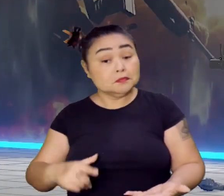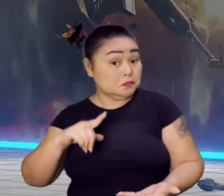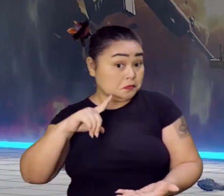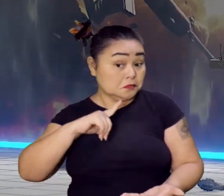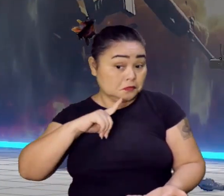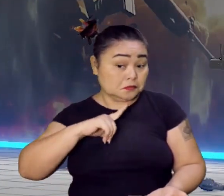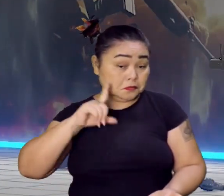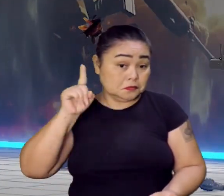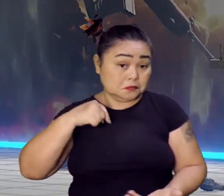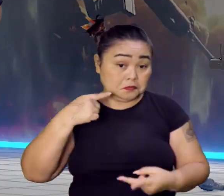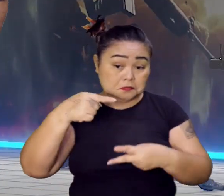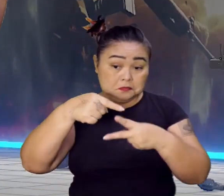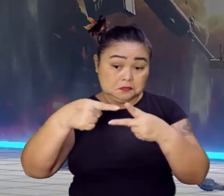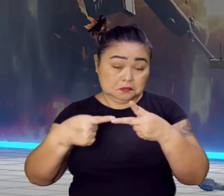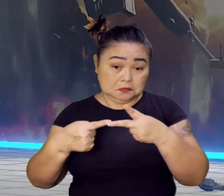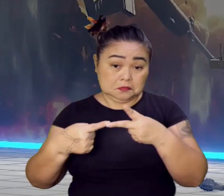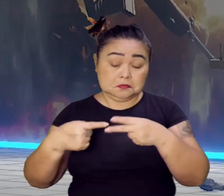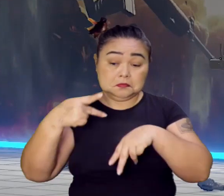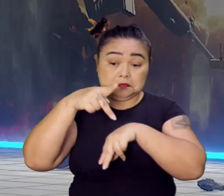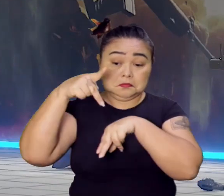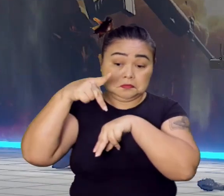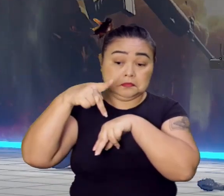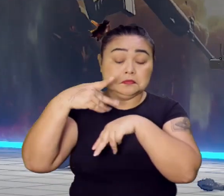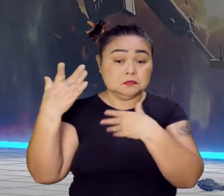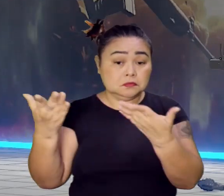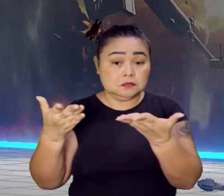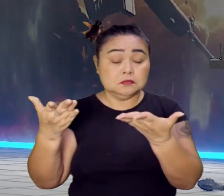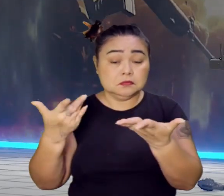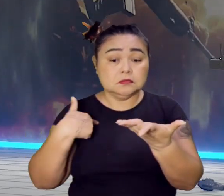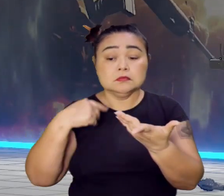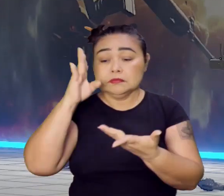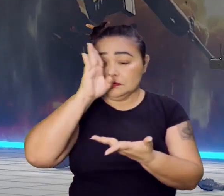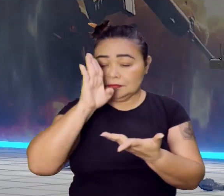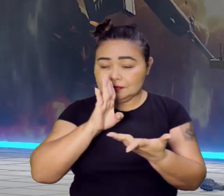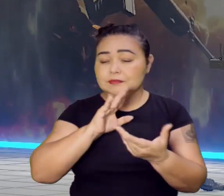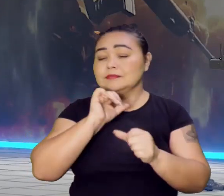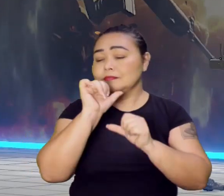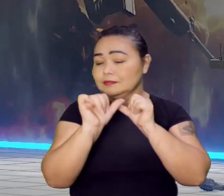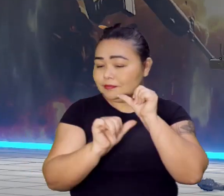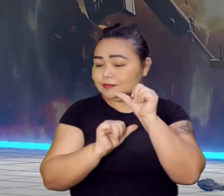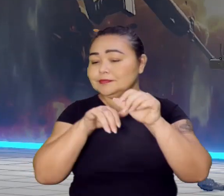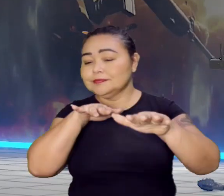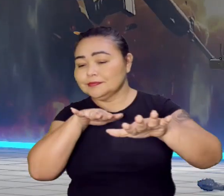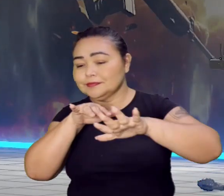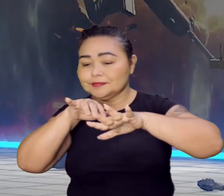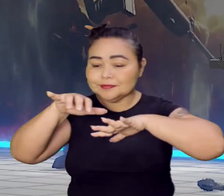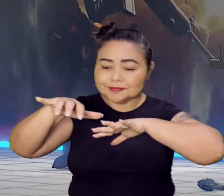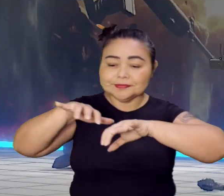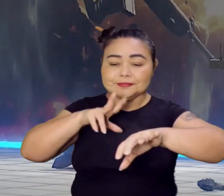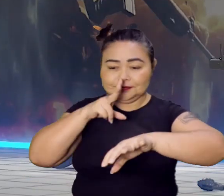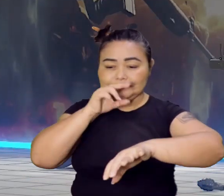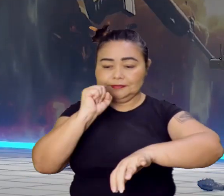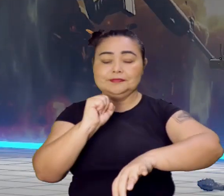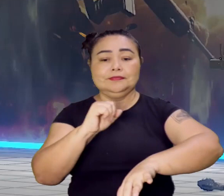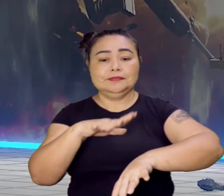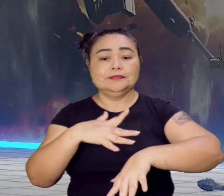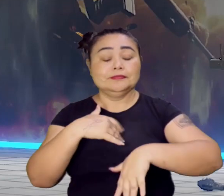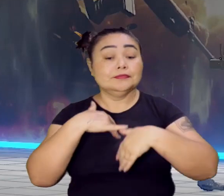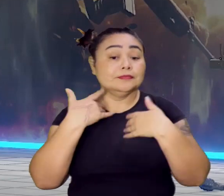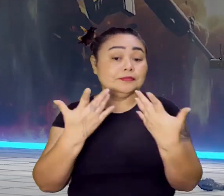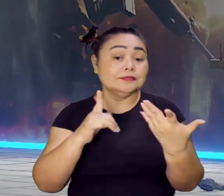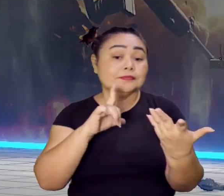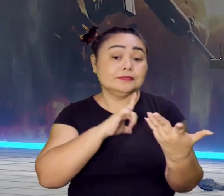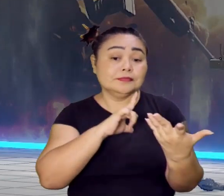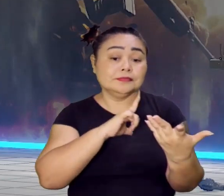teremos dois países aí. O Brasil já passou por um movimento separatista muito forte. Então, nós